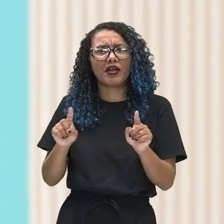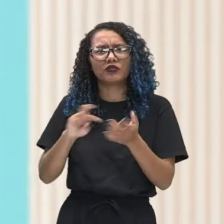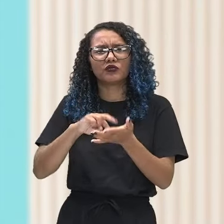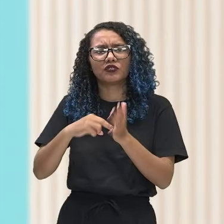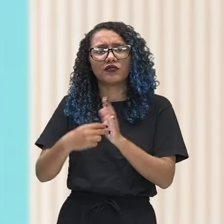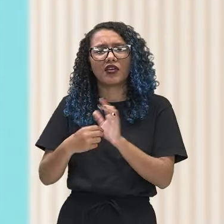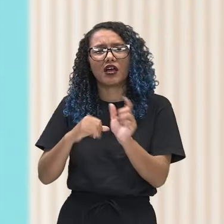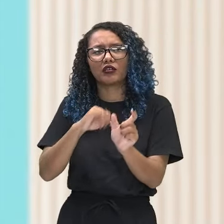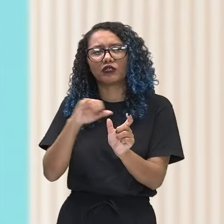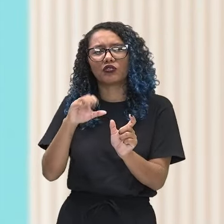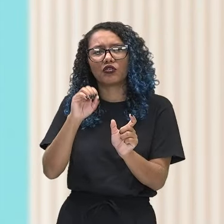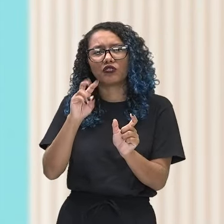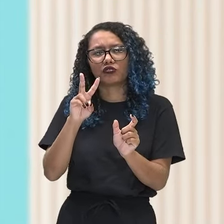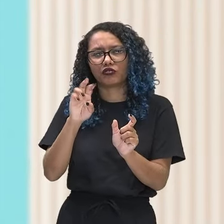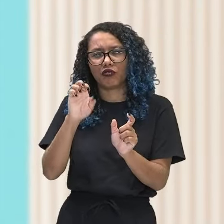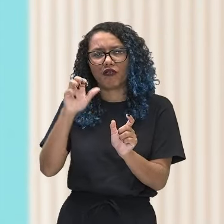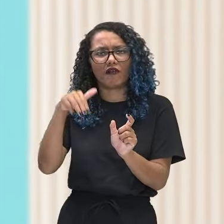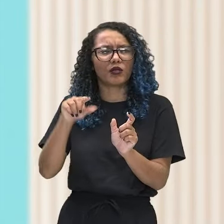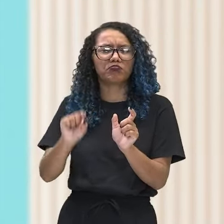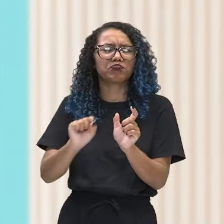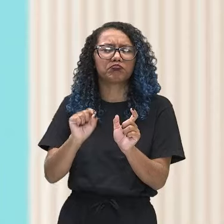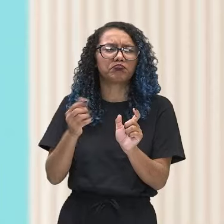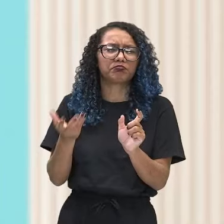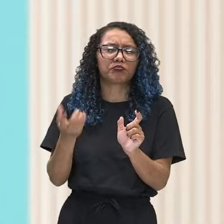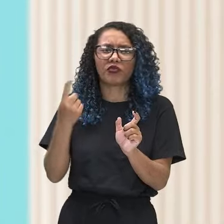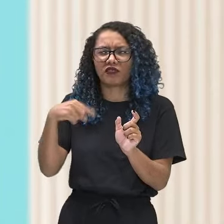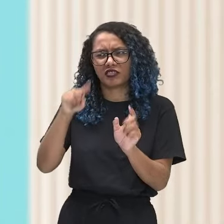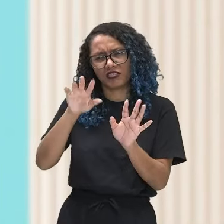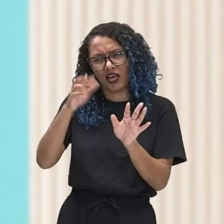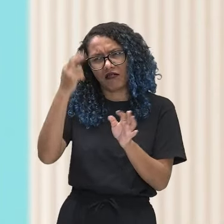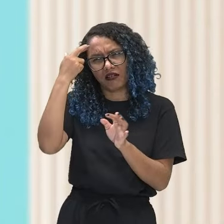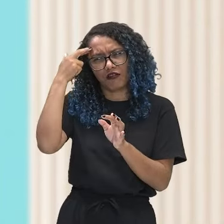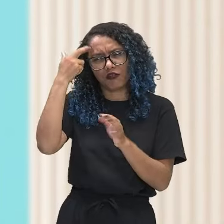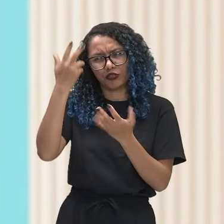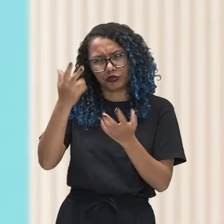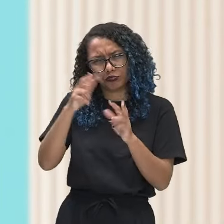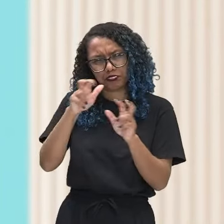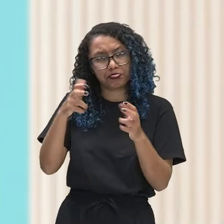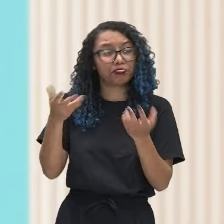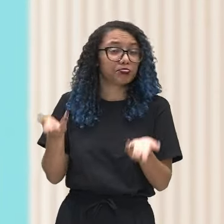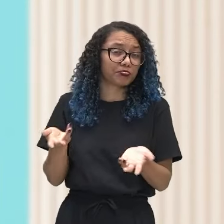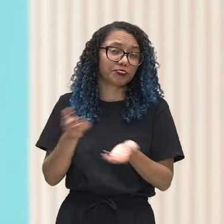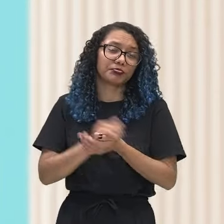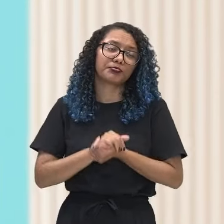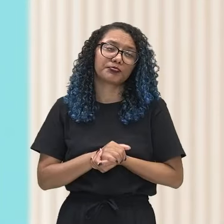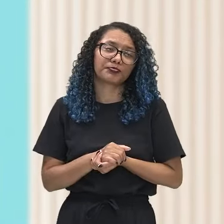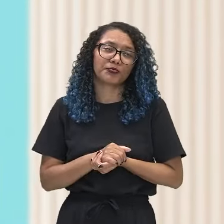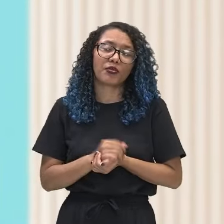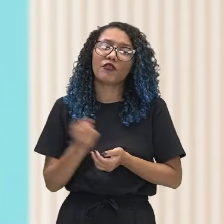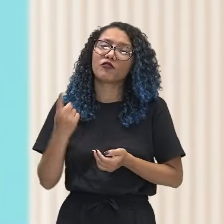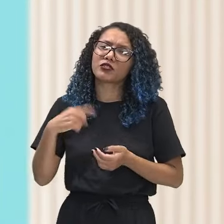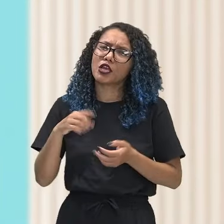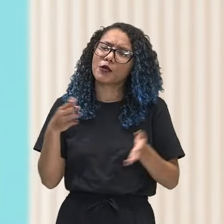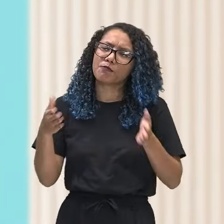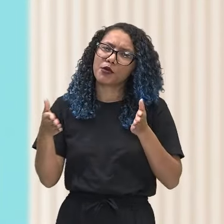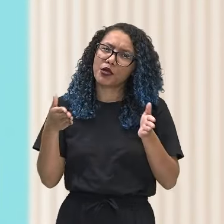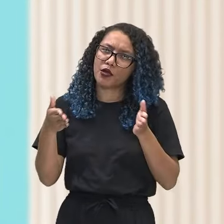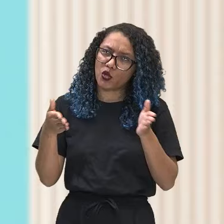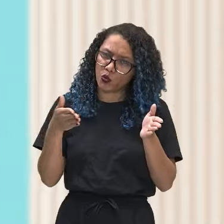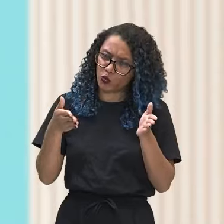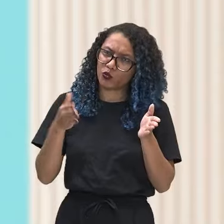significa ser jovem? Vocês já pararam para pensar sobre isso? Vocês que estão nessa faixa etária,